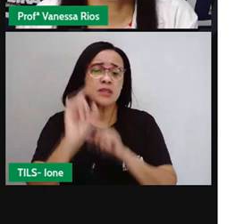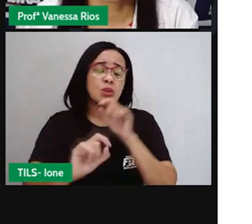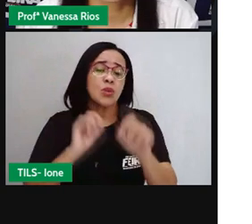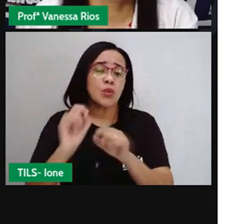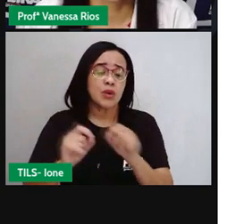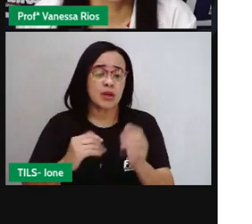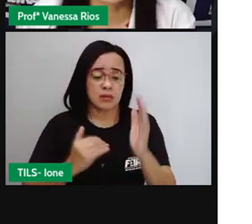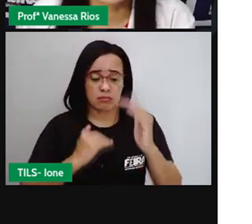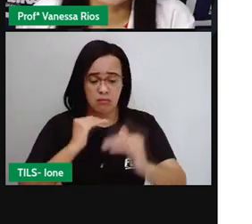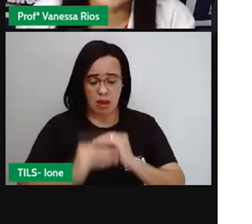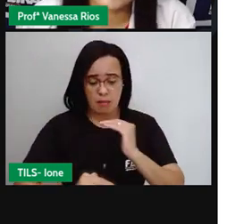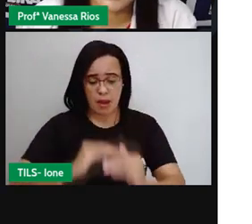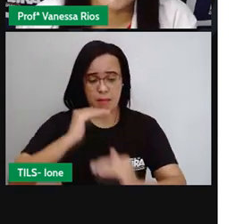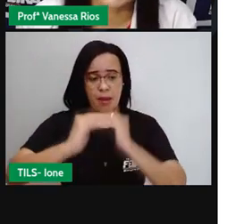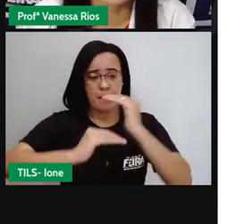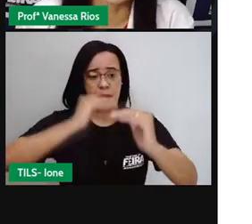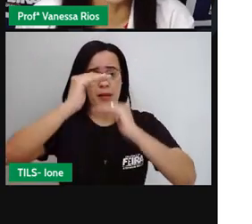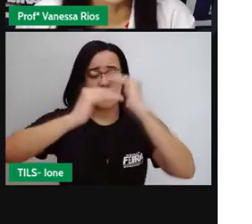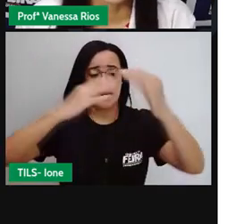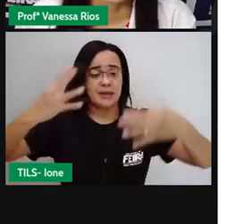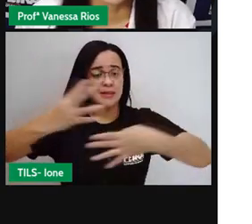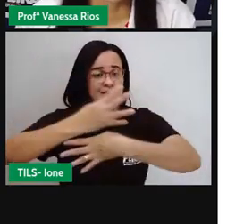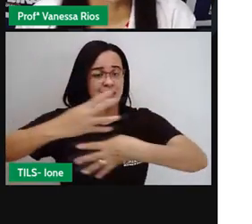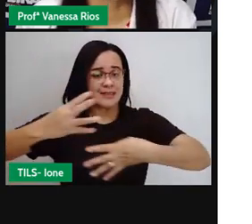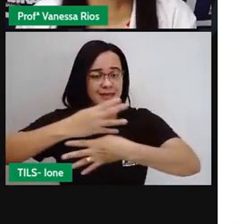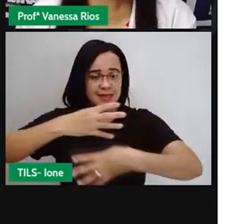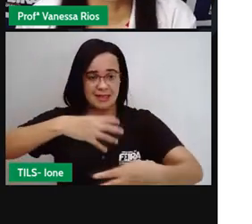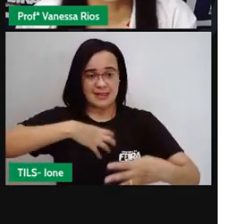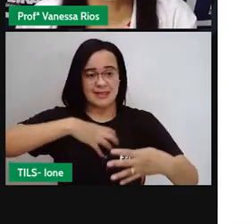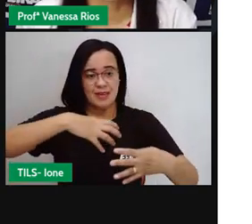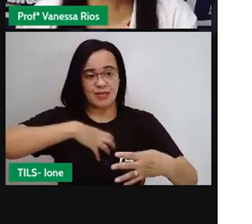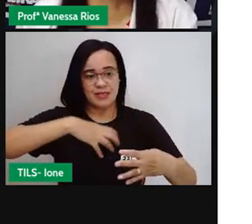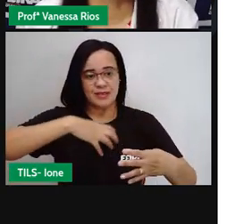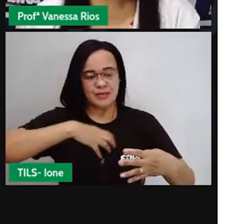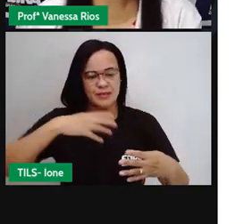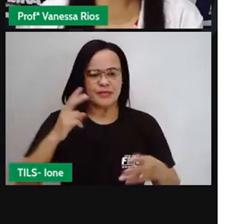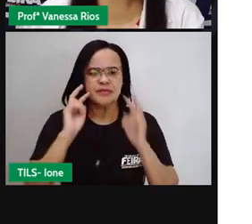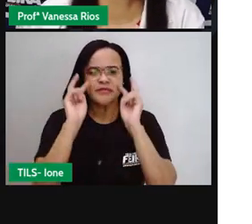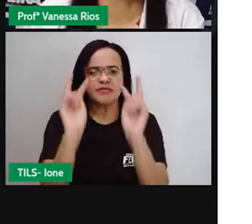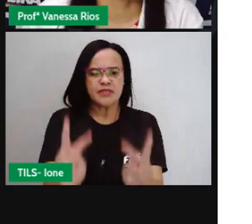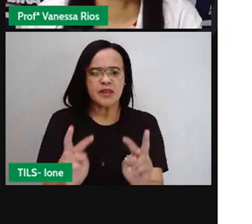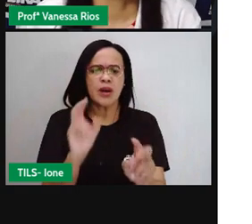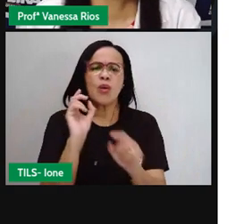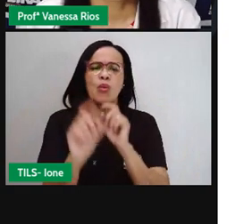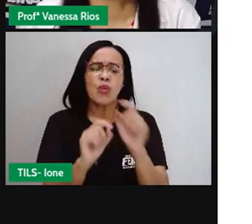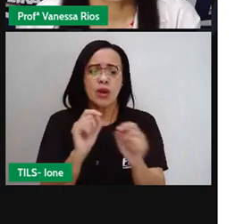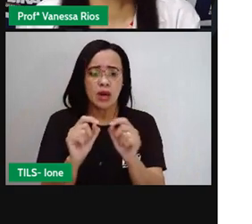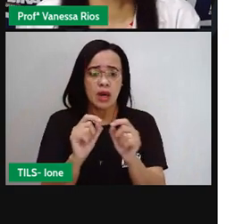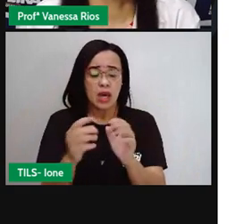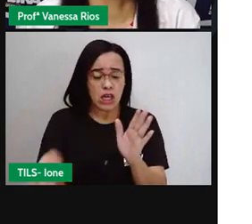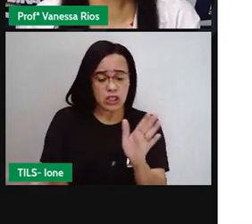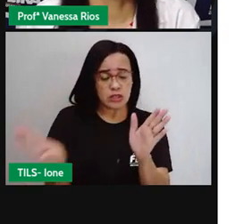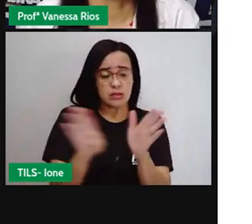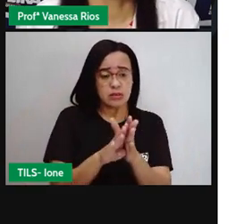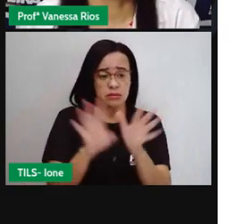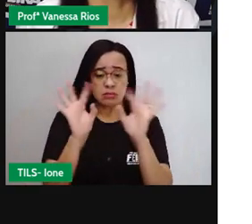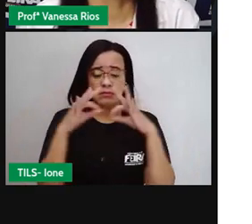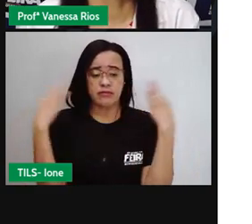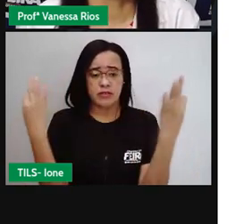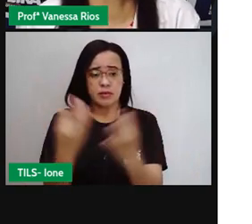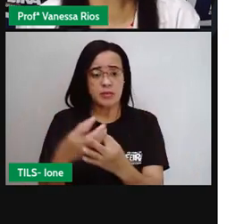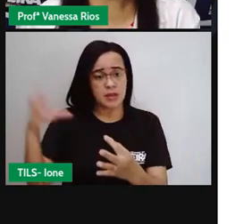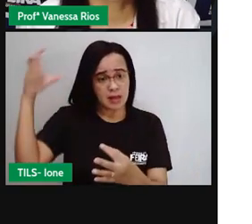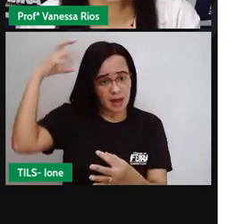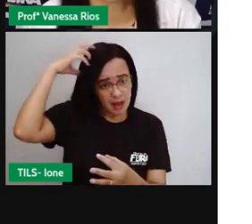desenvolvimento urbano de Salvador, e observando como a vinda da família real para o Brasil trouxe aí